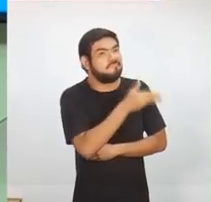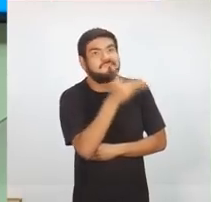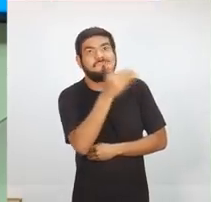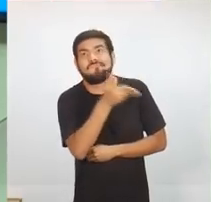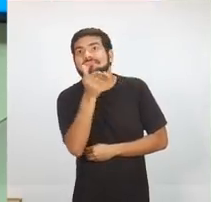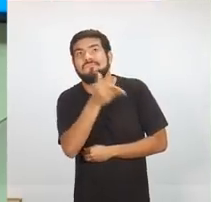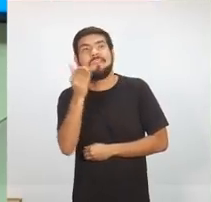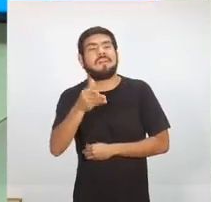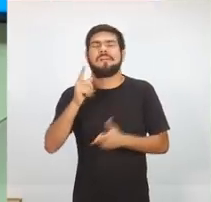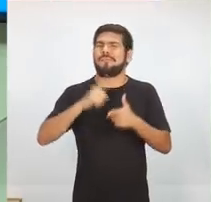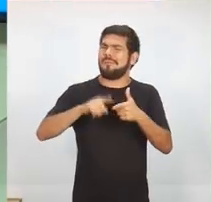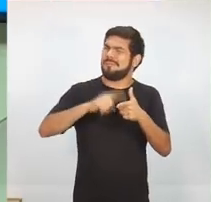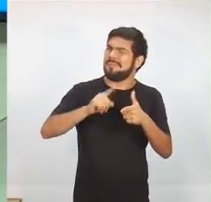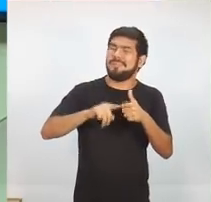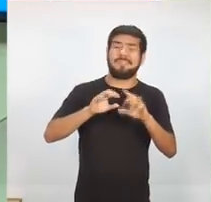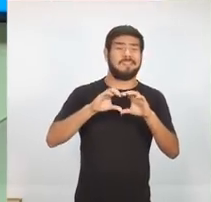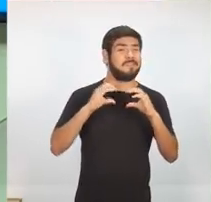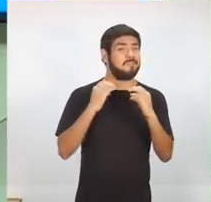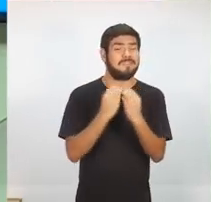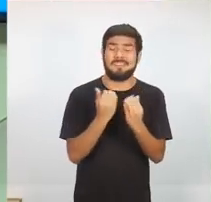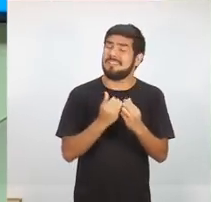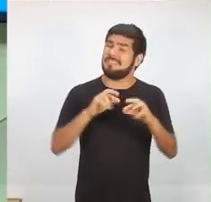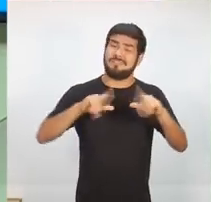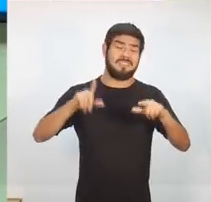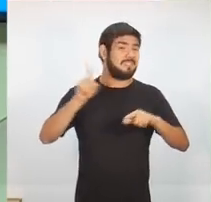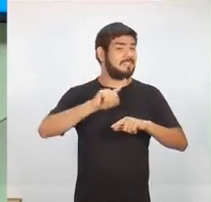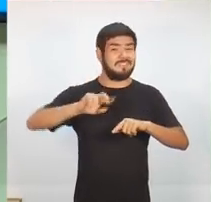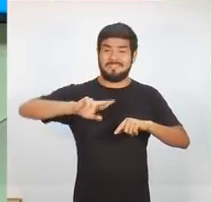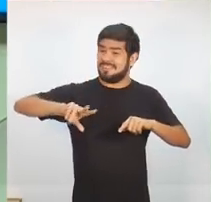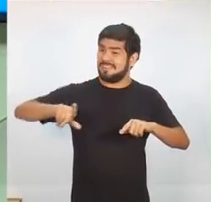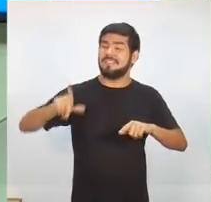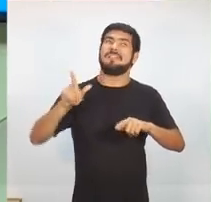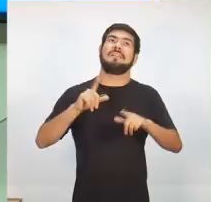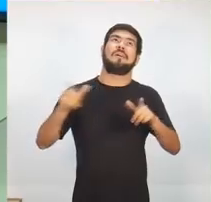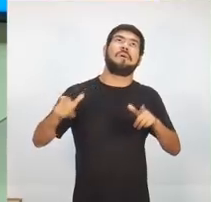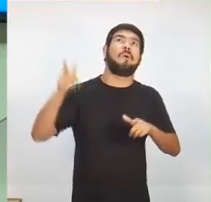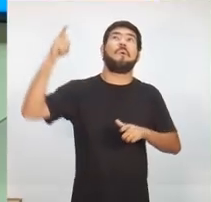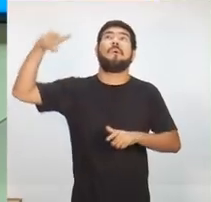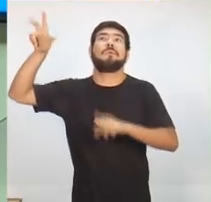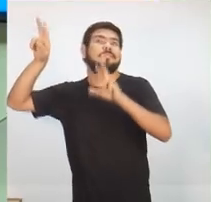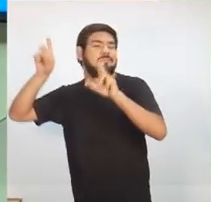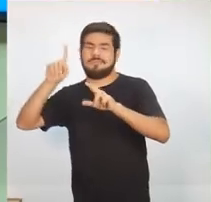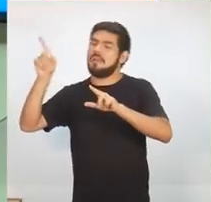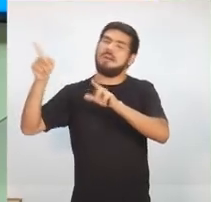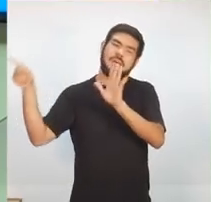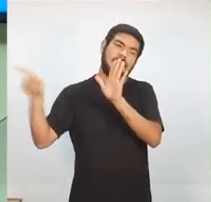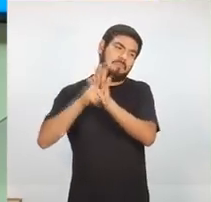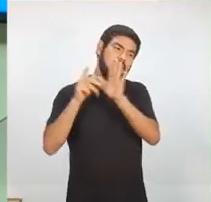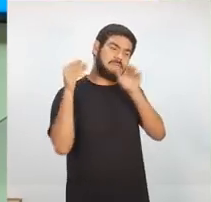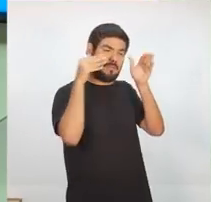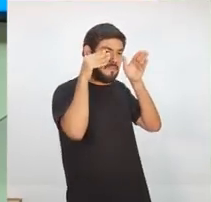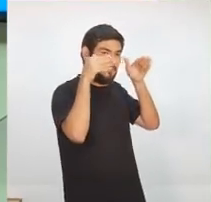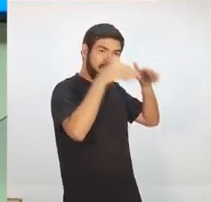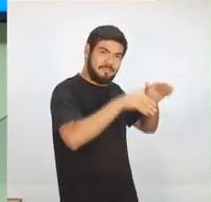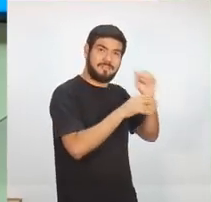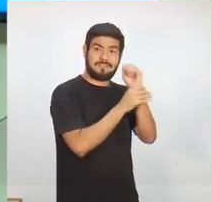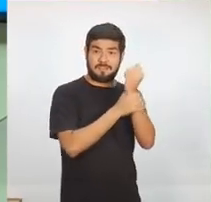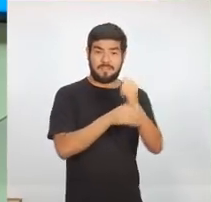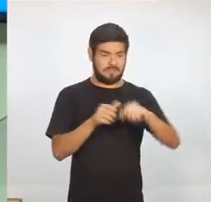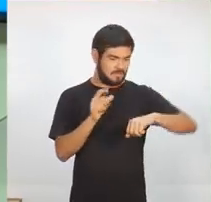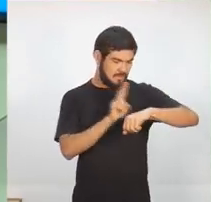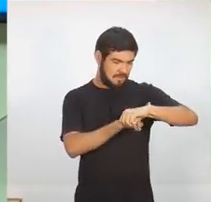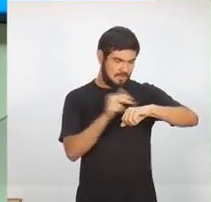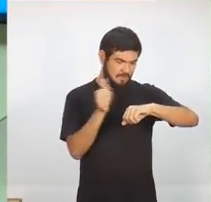viver no nosso programa da comunidade, não poderia ser diferente, nós não poderíamos tratar de outro assunto. São 11 horas e 41 minutos e agora,